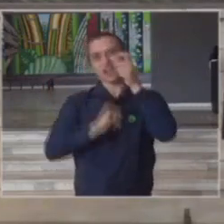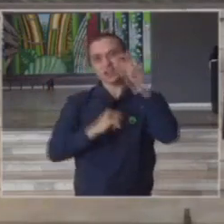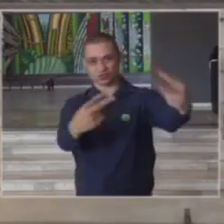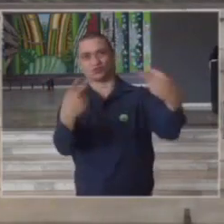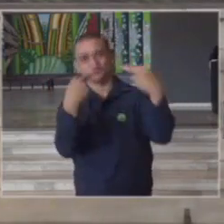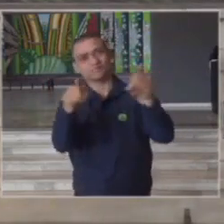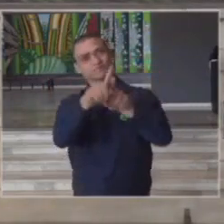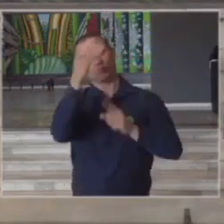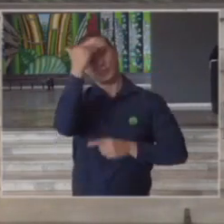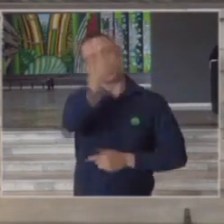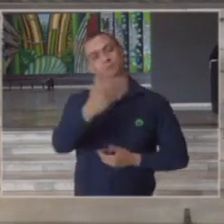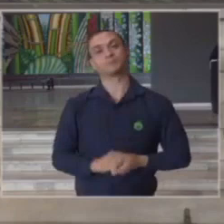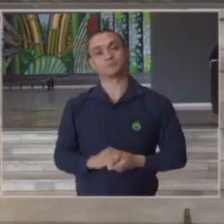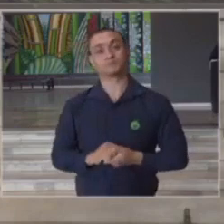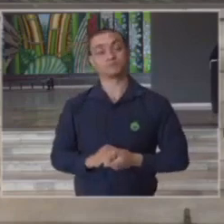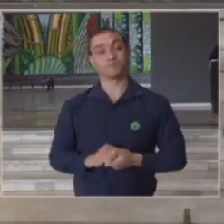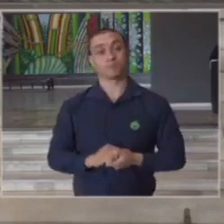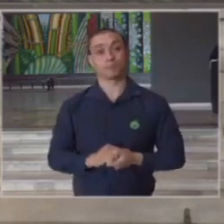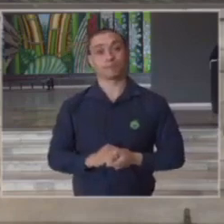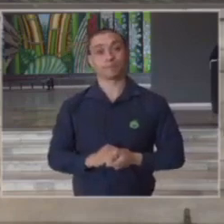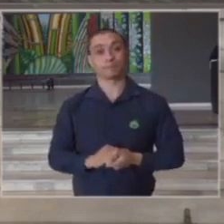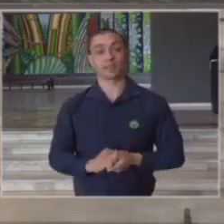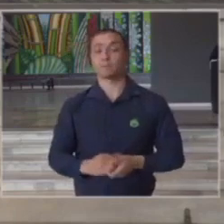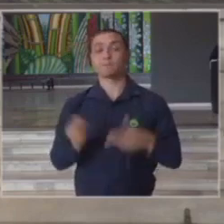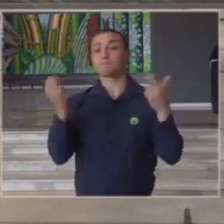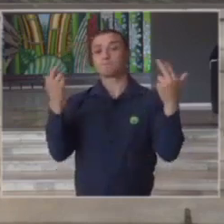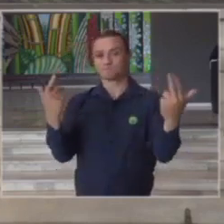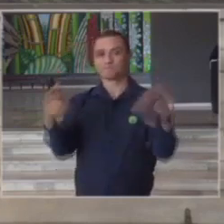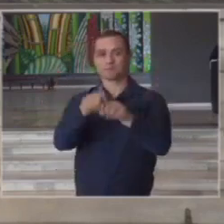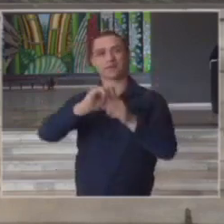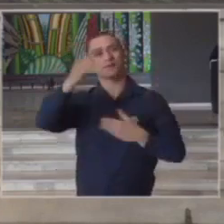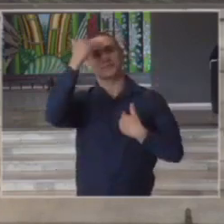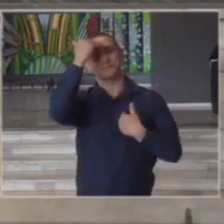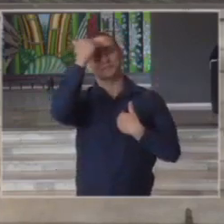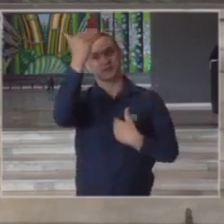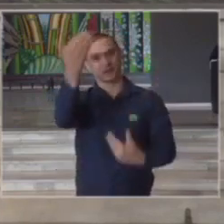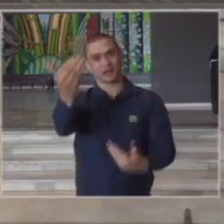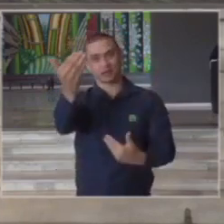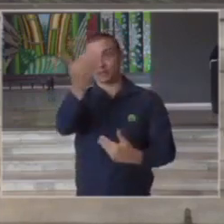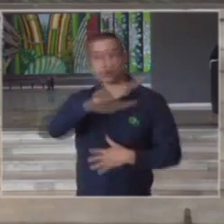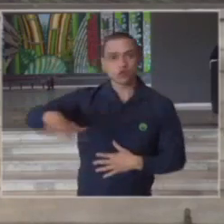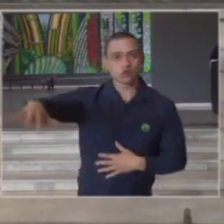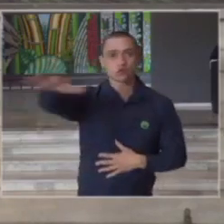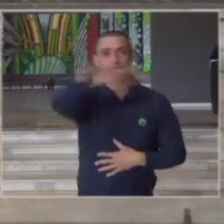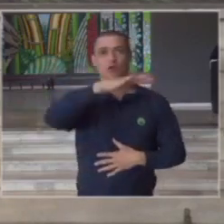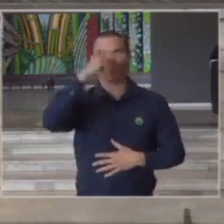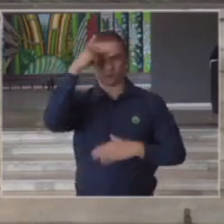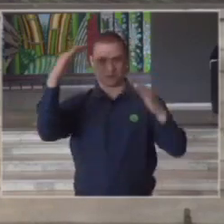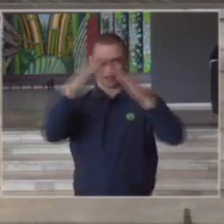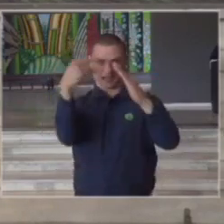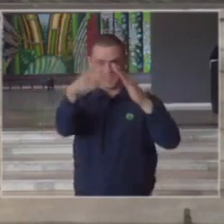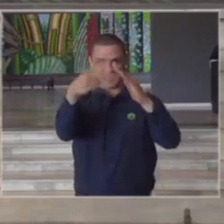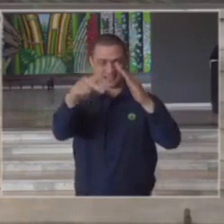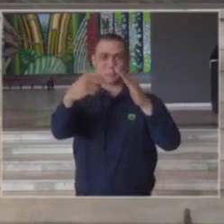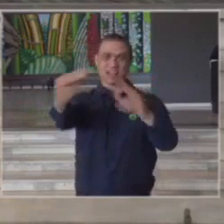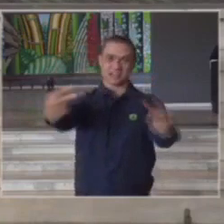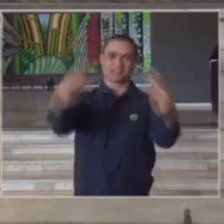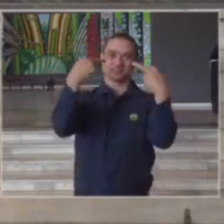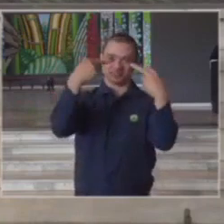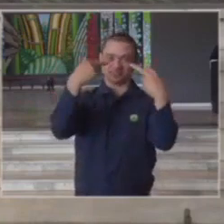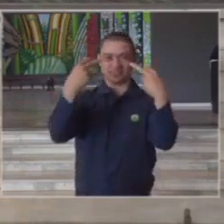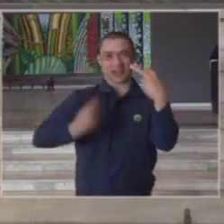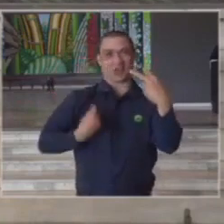coletiva da mesma maneira muito obrigado a todos que nos acompanham ao vivo diretamente